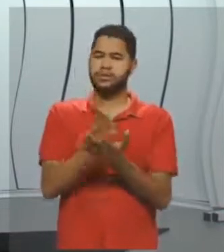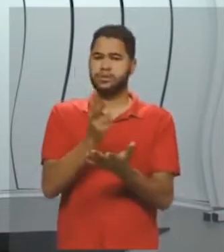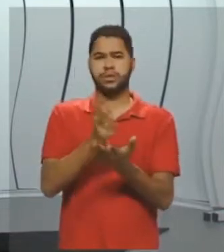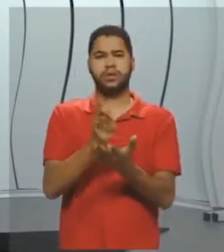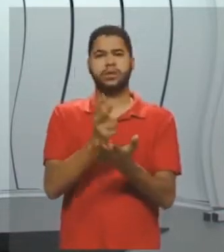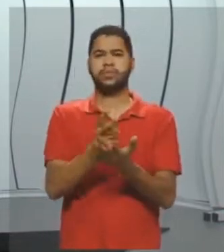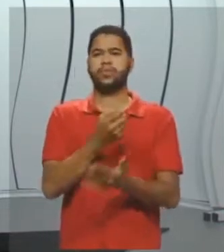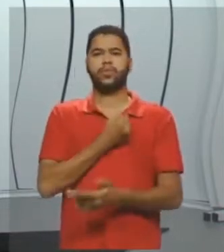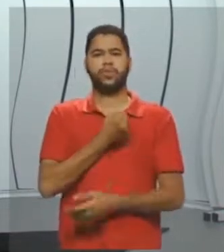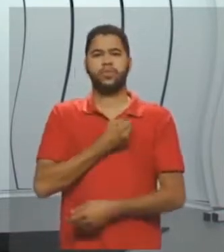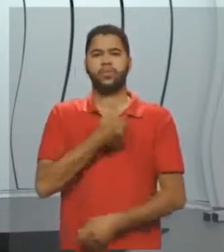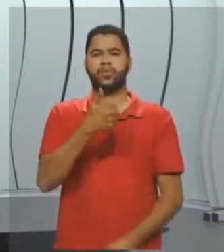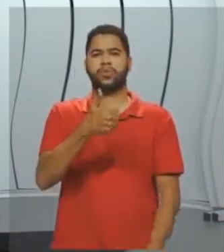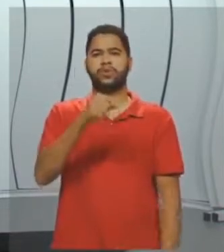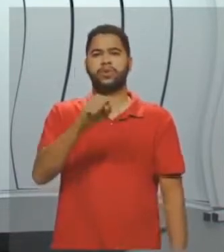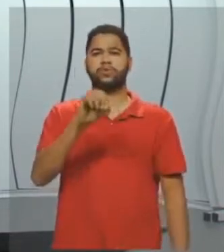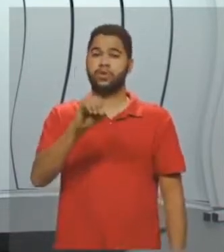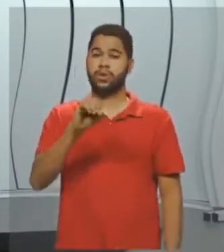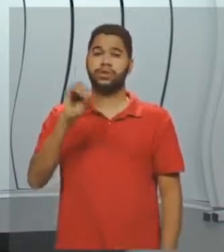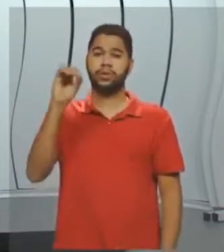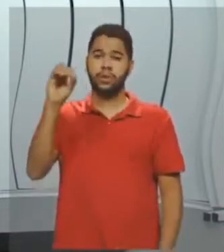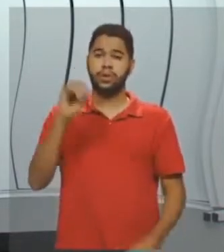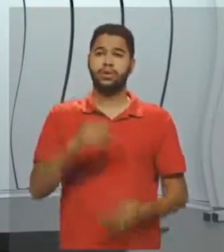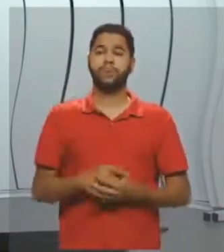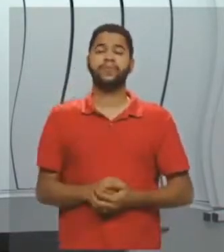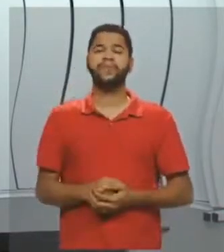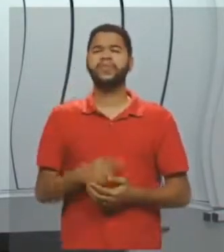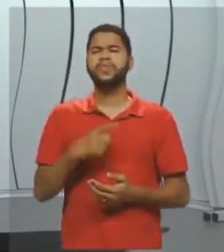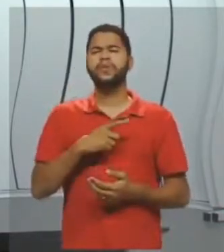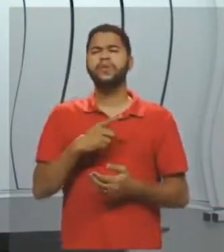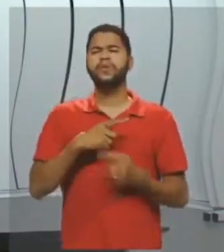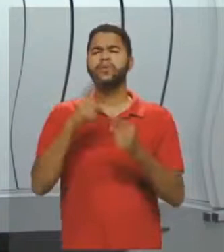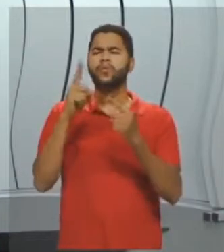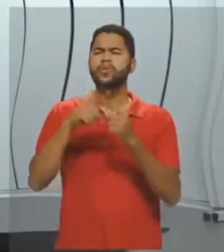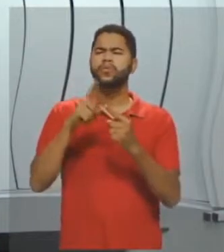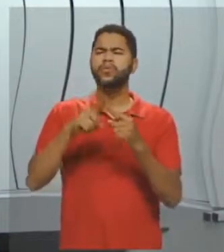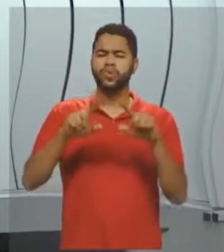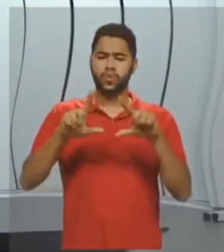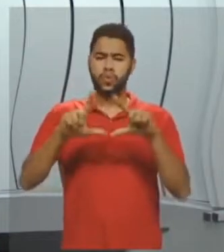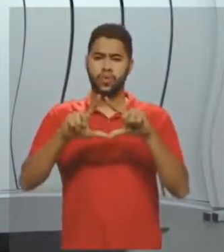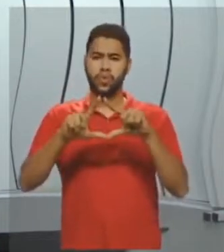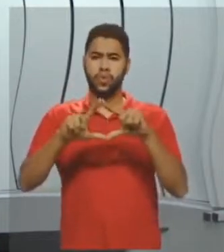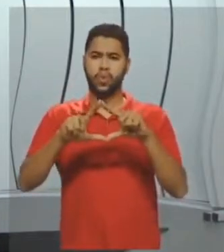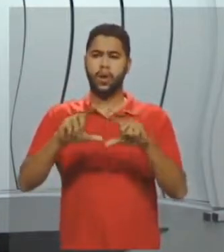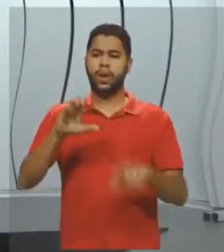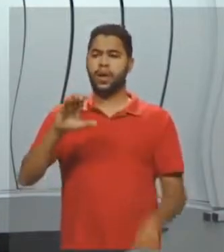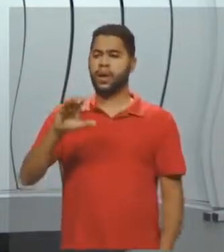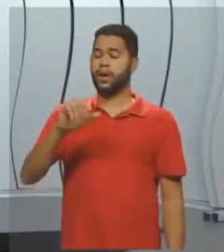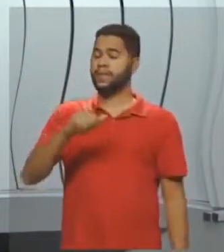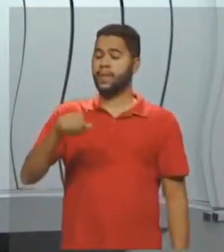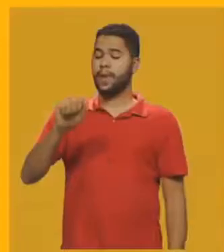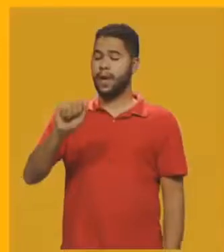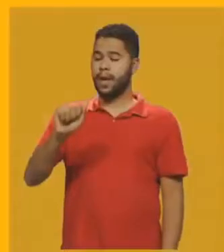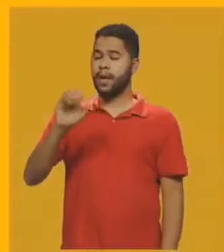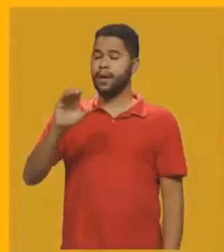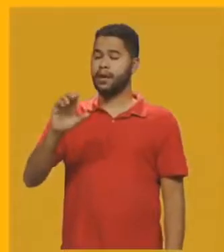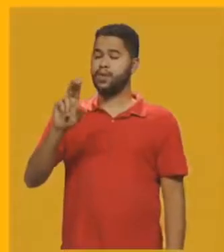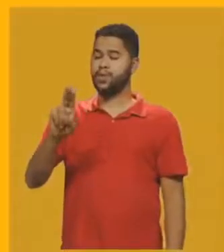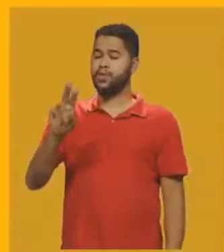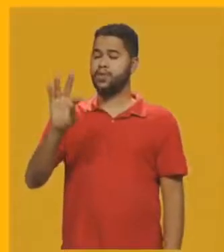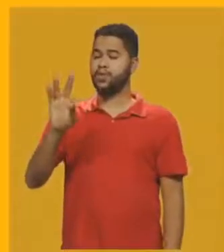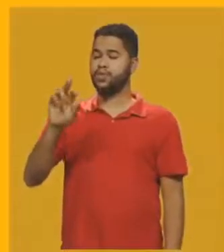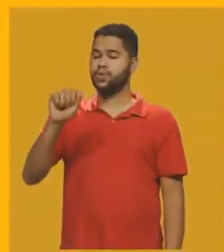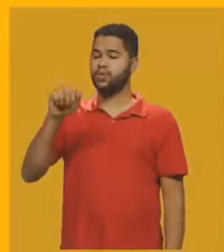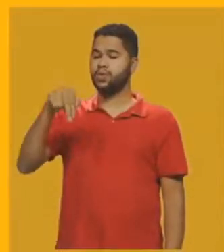graus. Existe um tipo de triângulo que a gente chama acutângulo. O que que é o triângulo